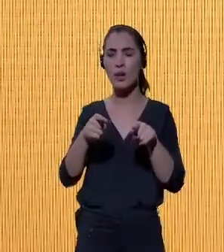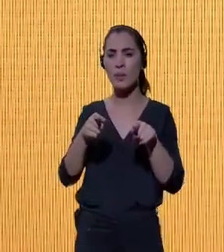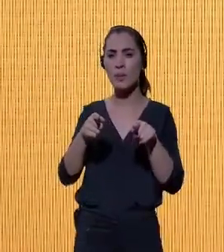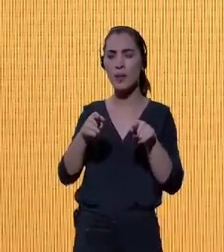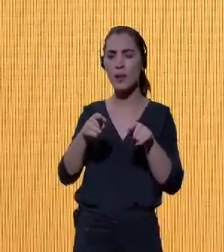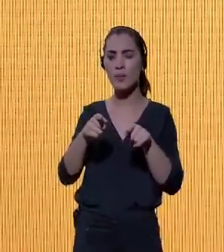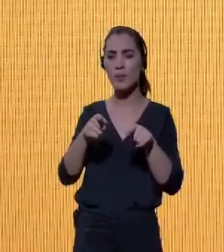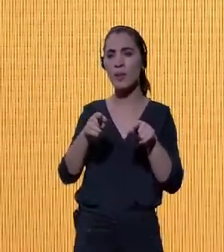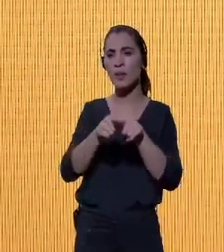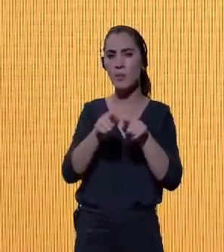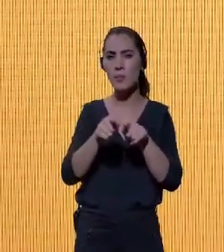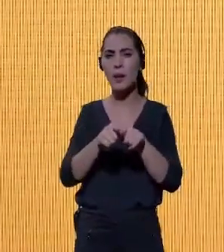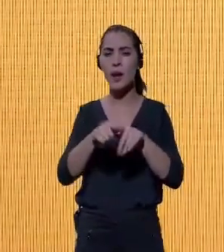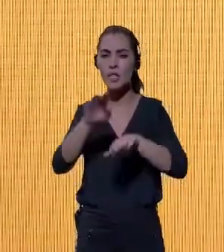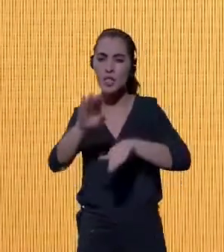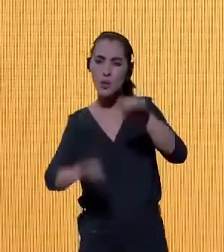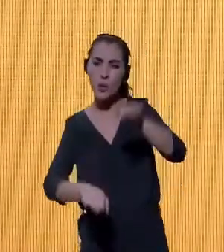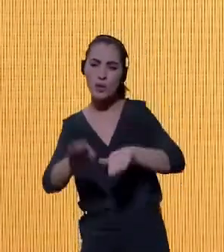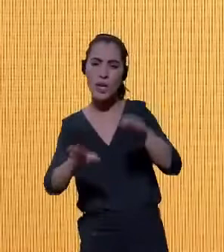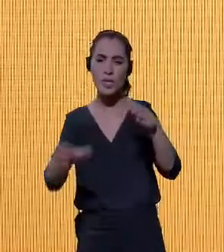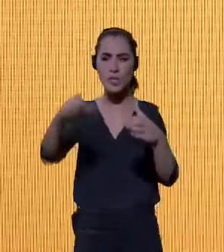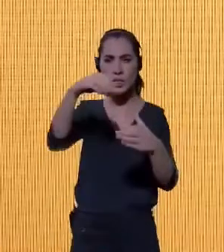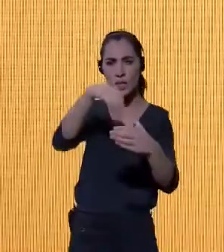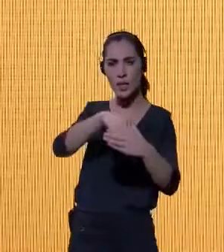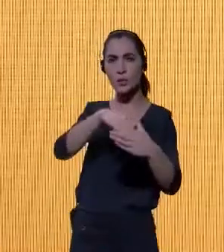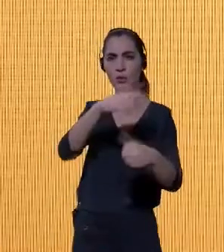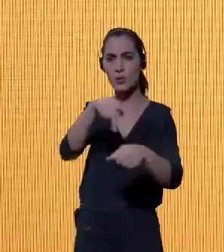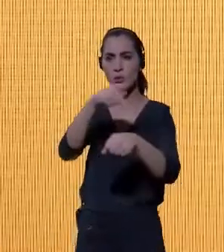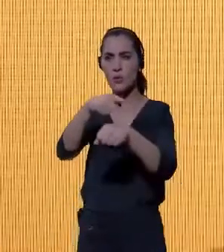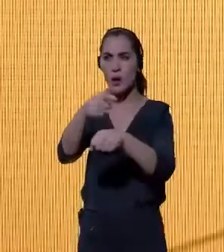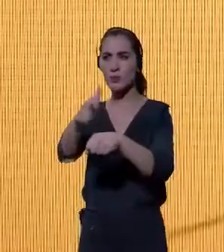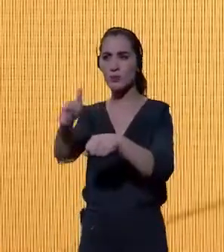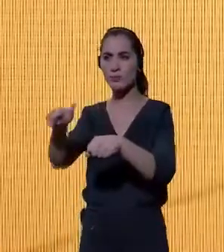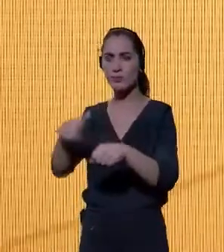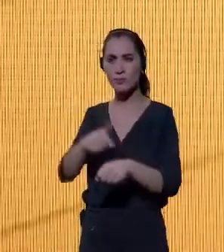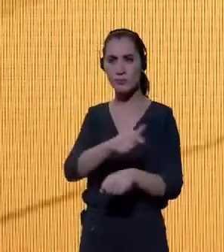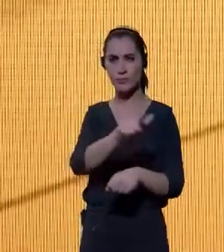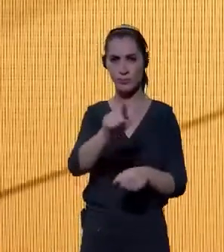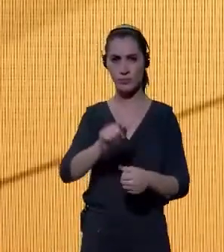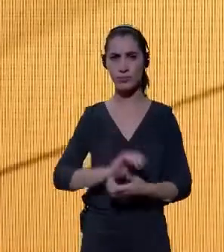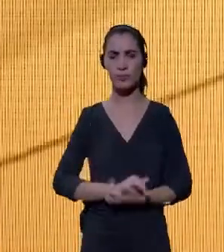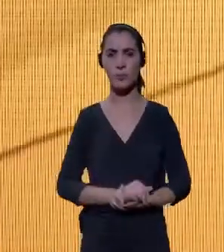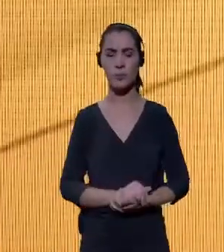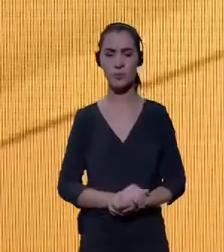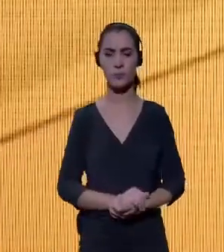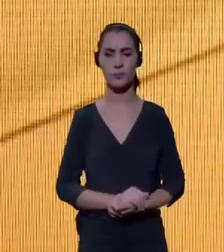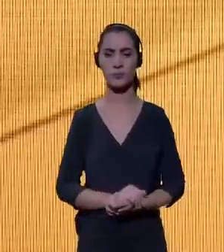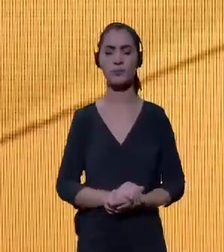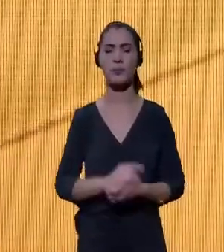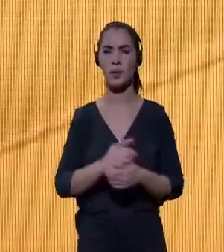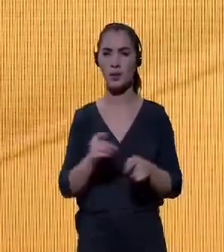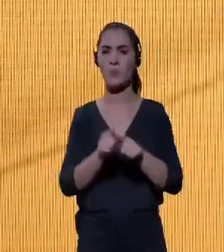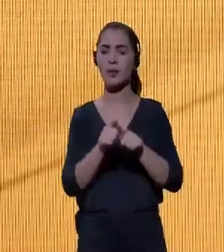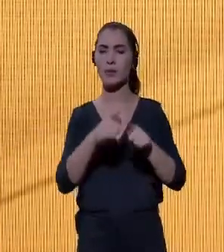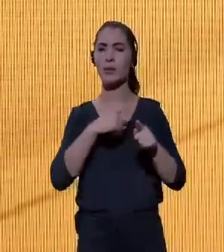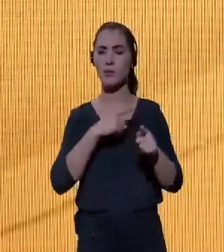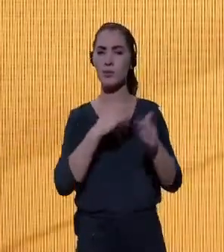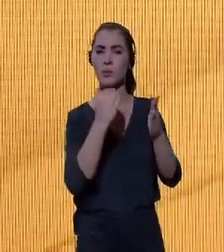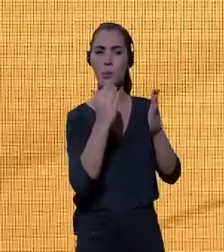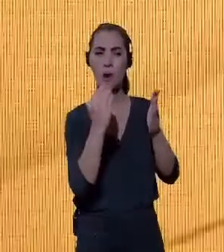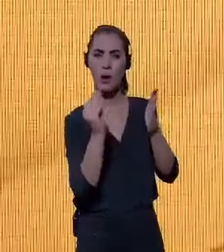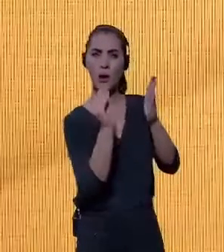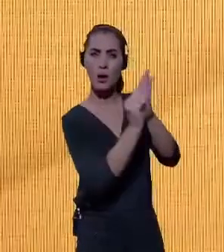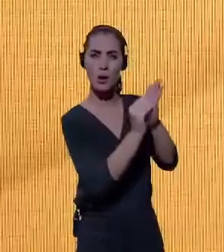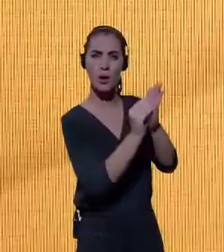entre países. Nesse sentido, temos uma moção, e ela consta do Plano ABDE 2030, no